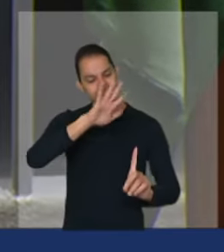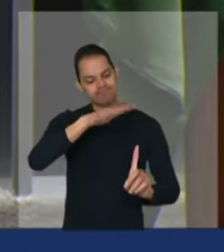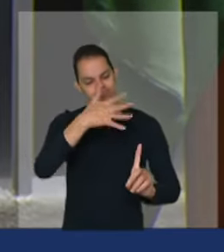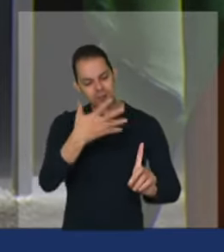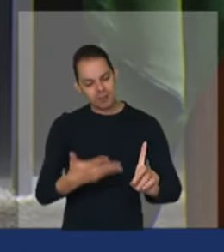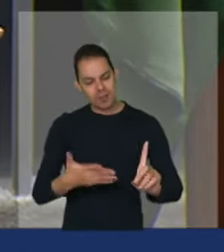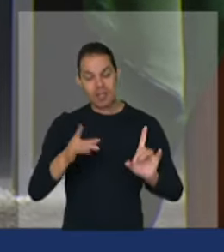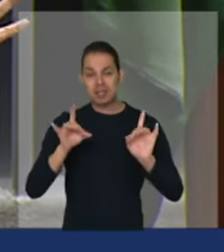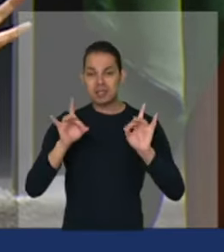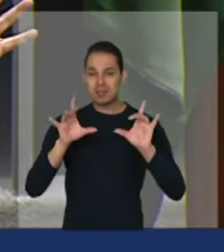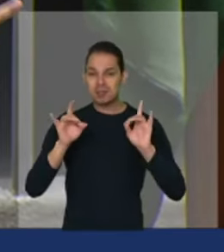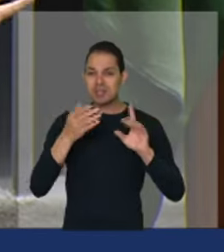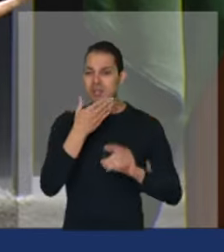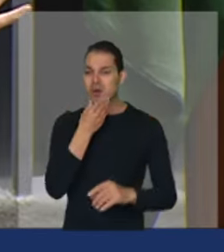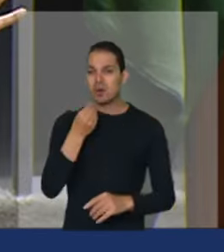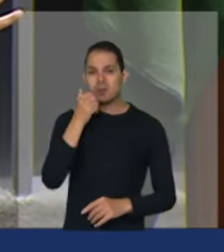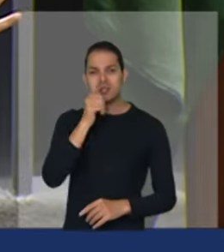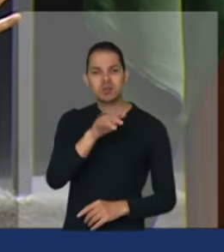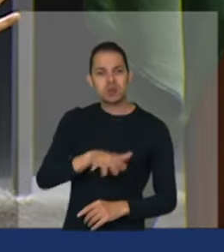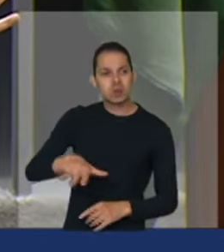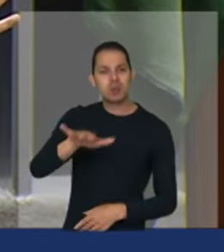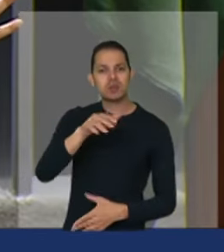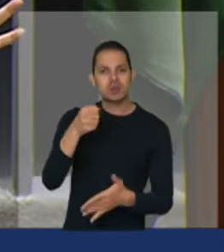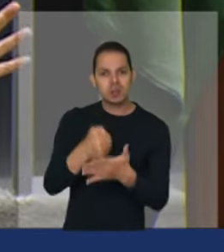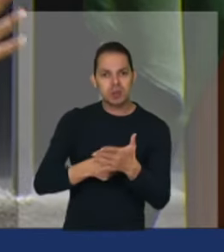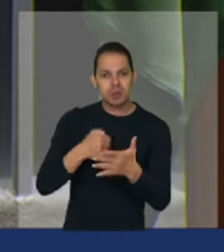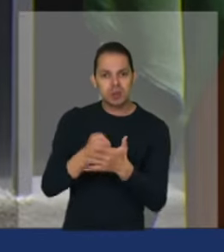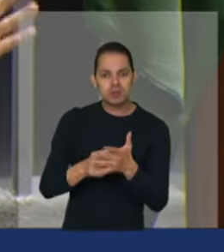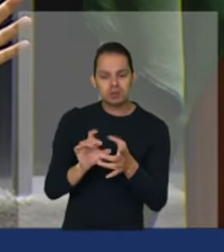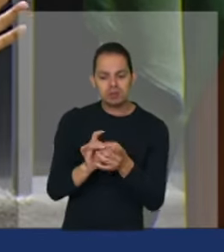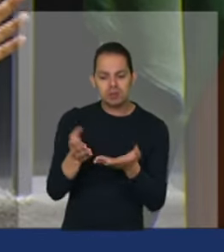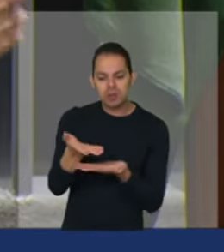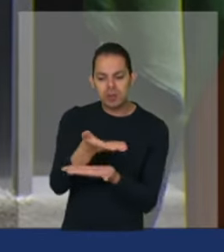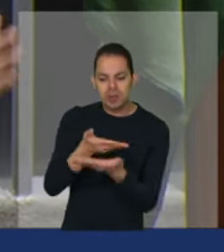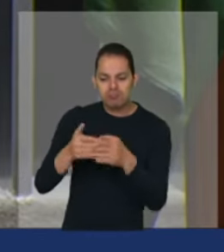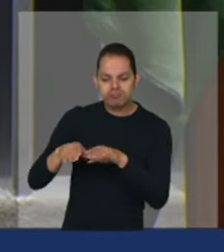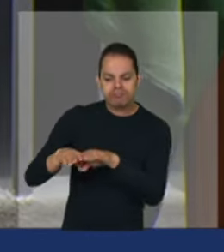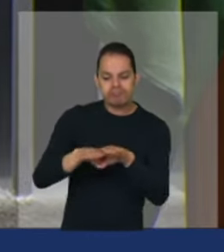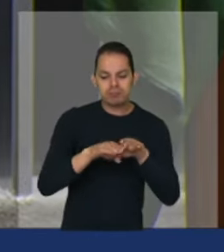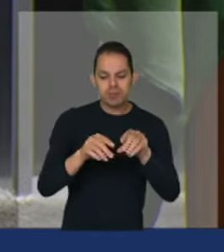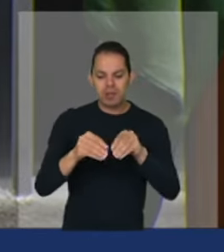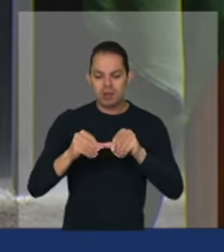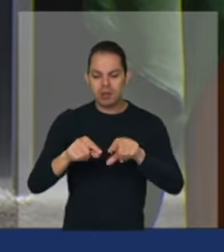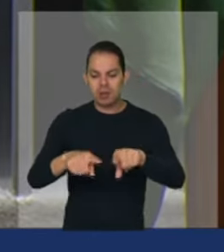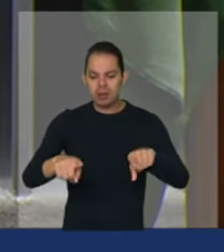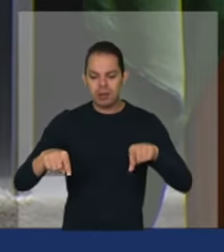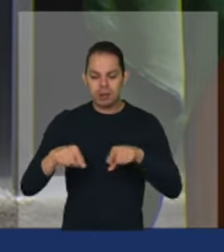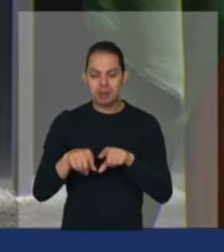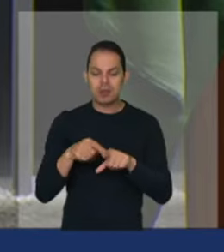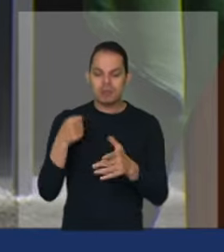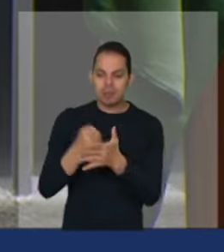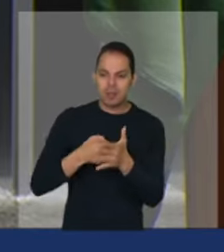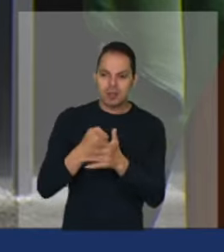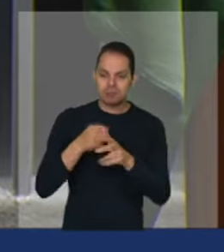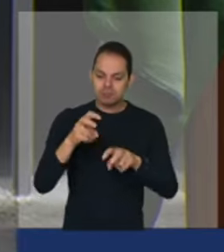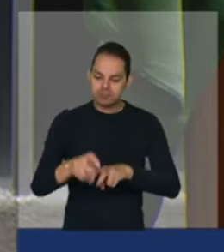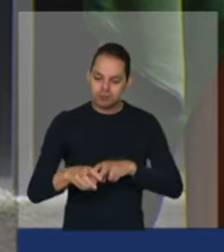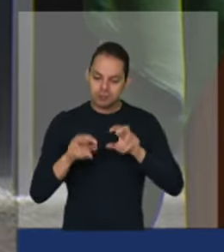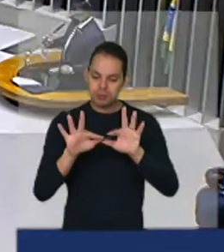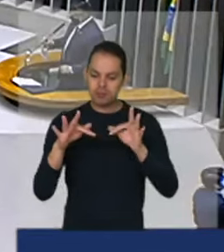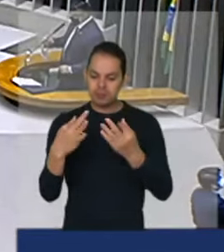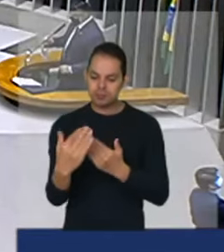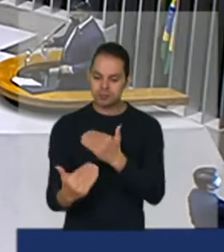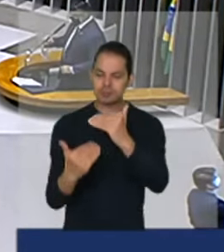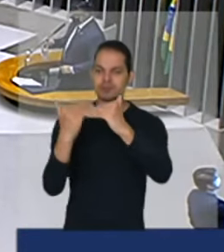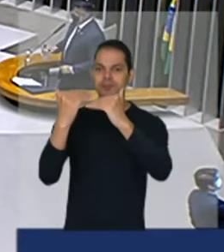todos e todas que lutam para democratizar a terra e que lutam para o desenvolvimento da agricultura familiar muito obrigado